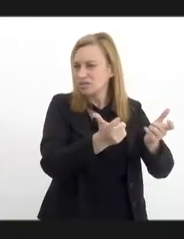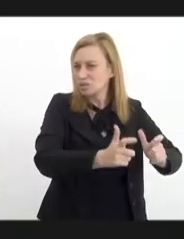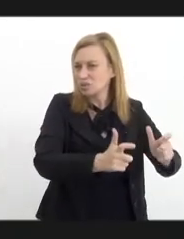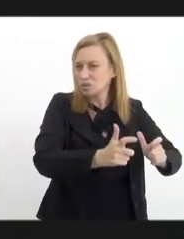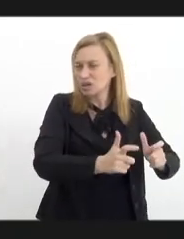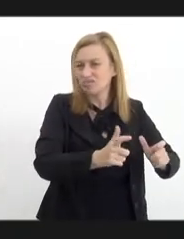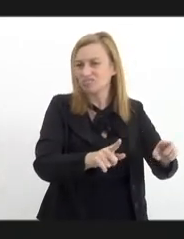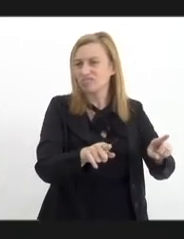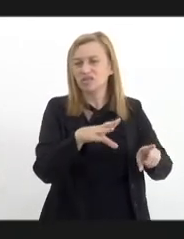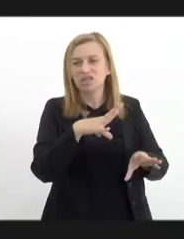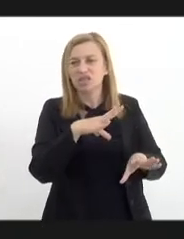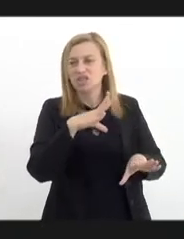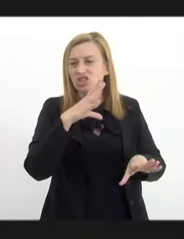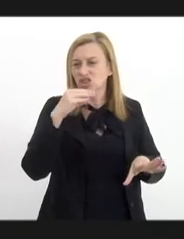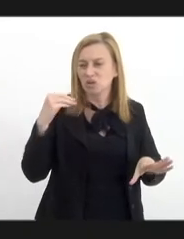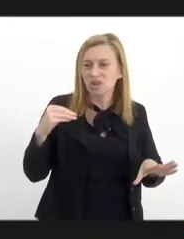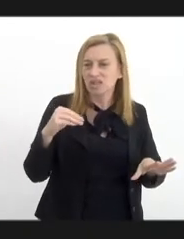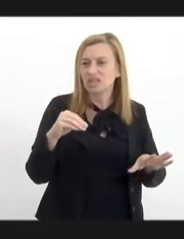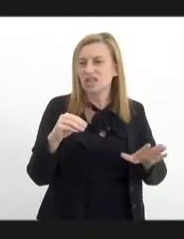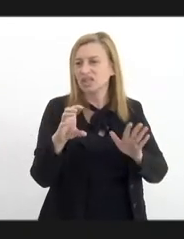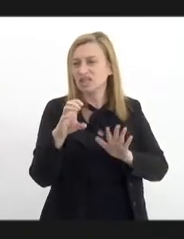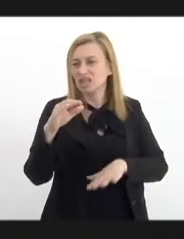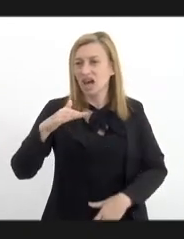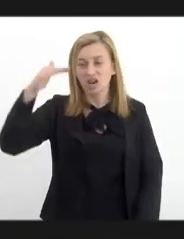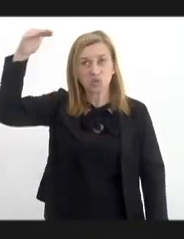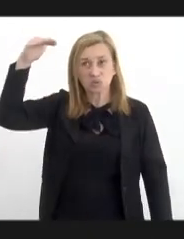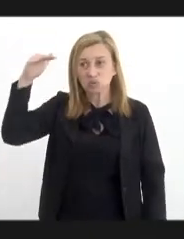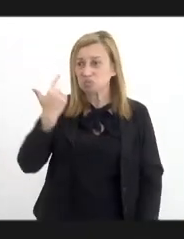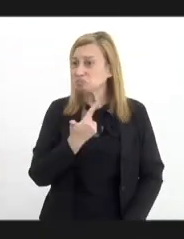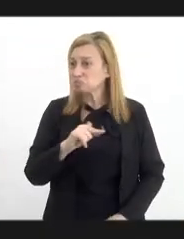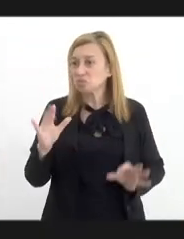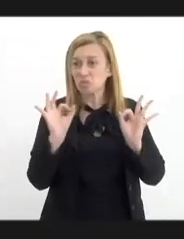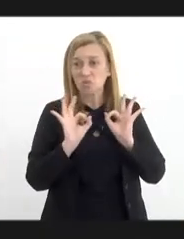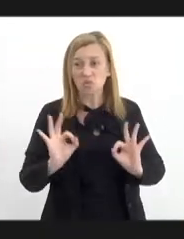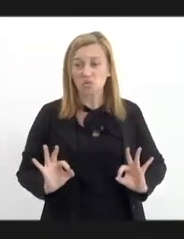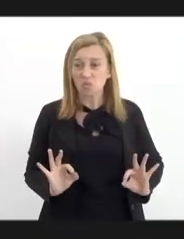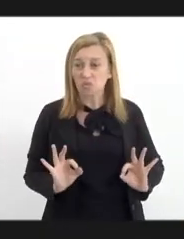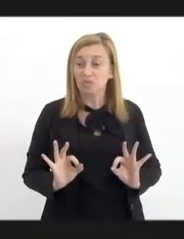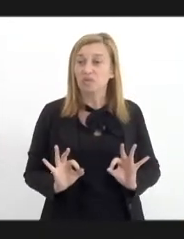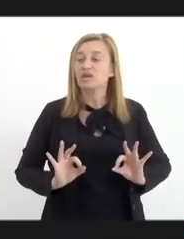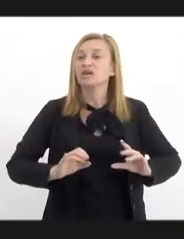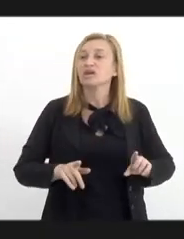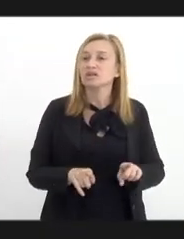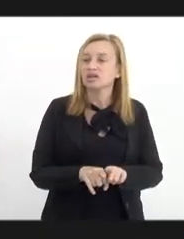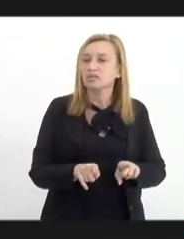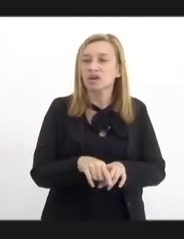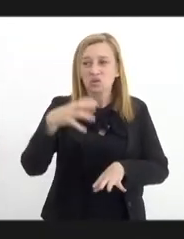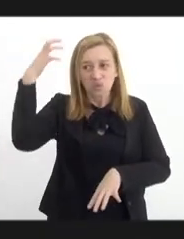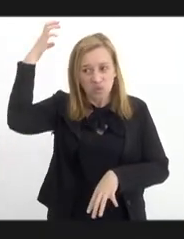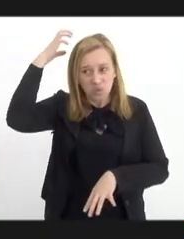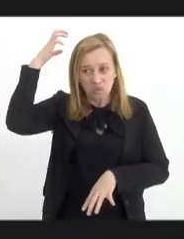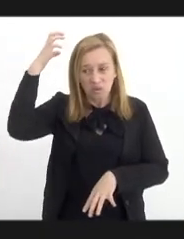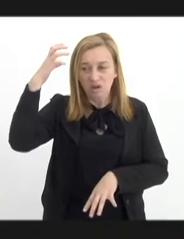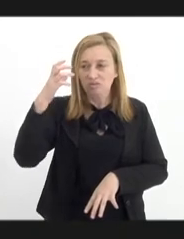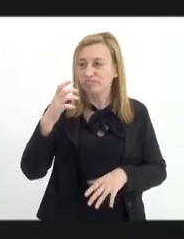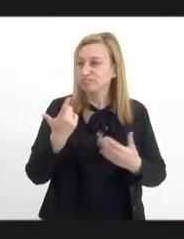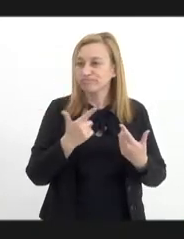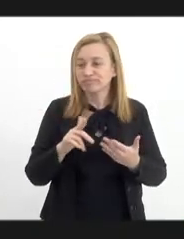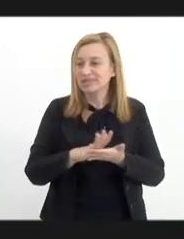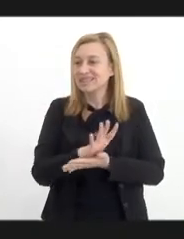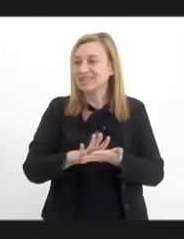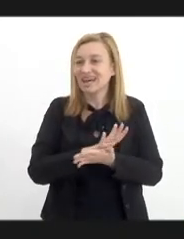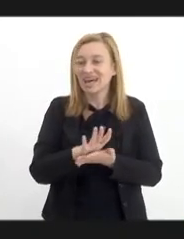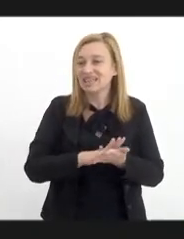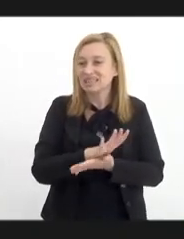nem infantil, nem adulto, onde não tem nenhum outro dispositivo, por exemplo, para pacientes tomarem banho sem ser o CAPS adentro, com a assistência, não tem um